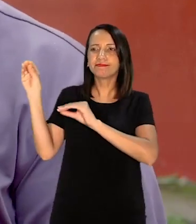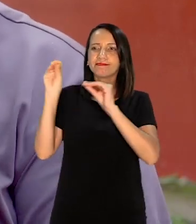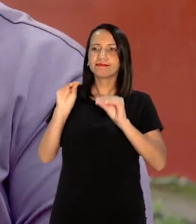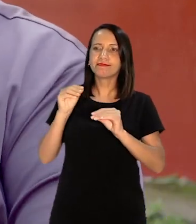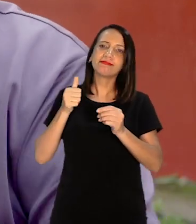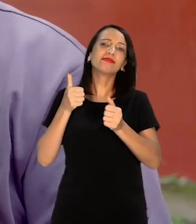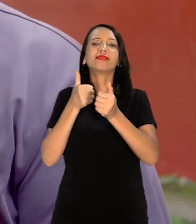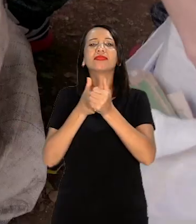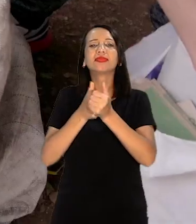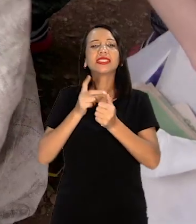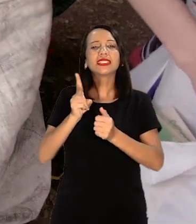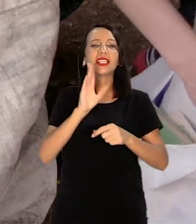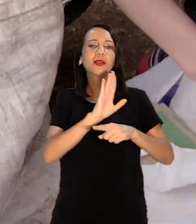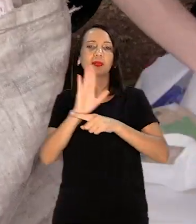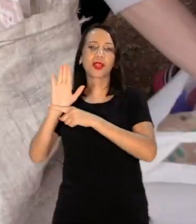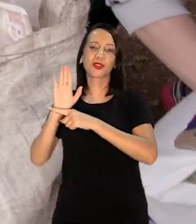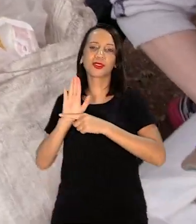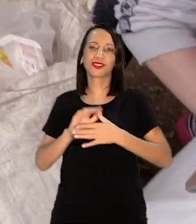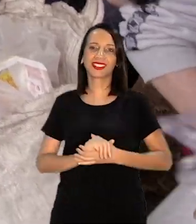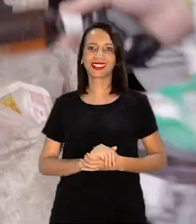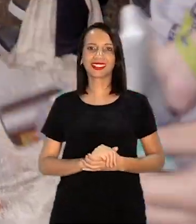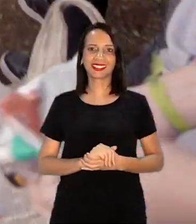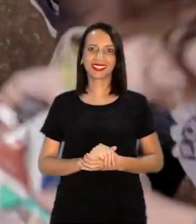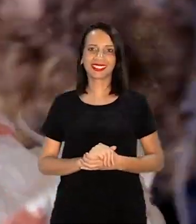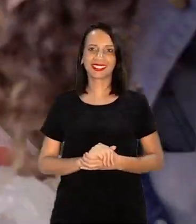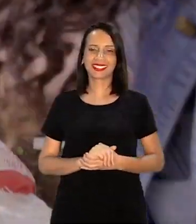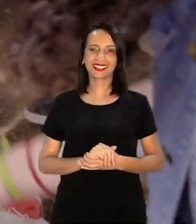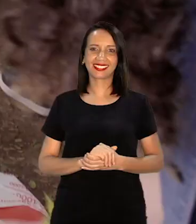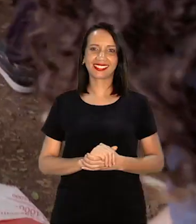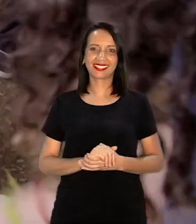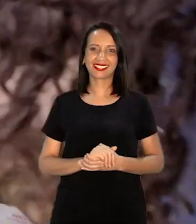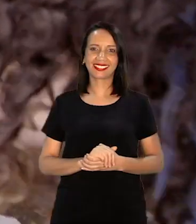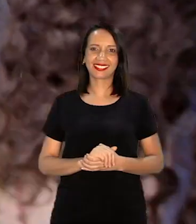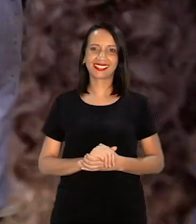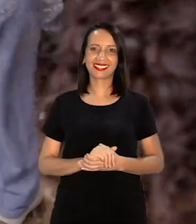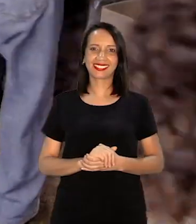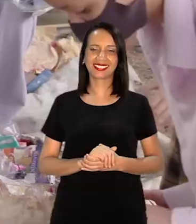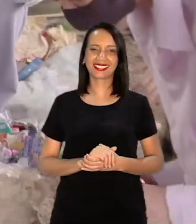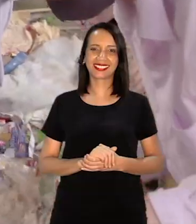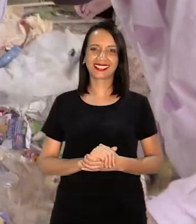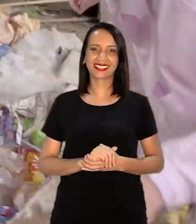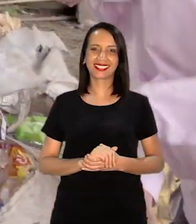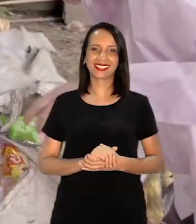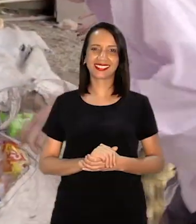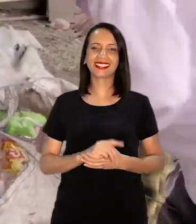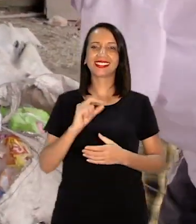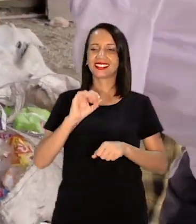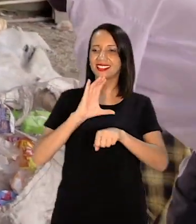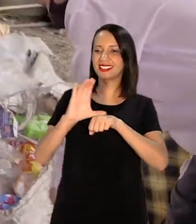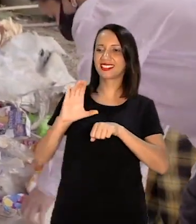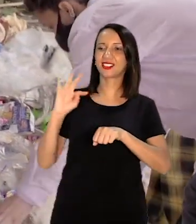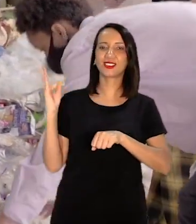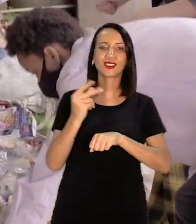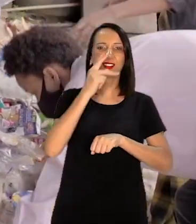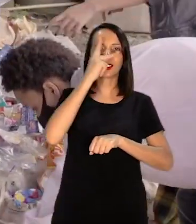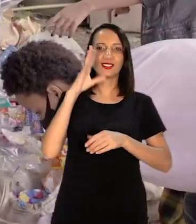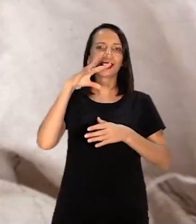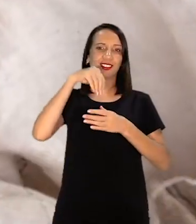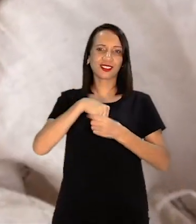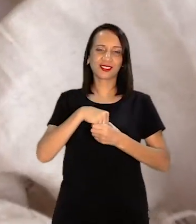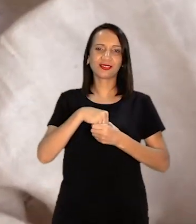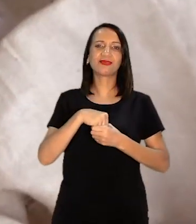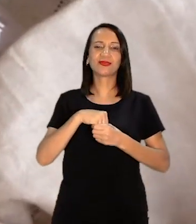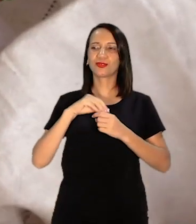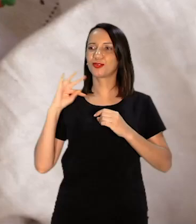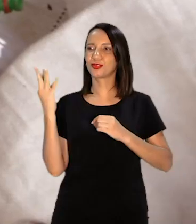perto Sempre ajuda Jovem separam garrafas de plástico Quem financia? É todo mundo que está envolvido